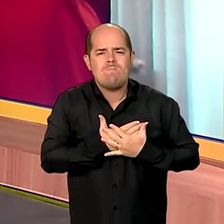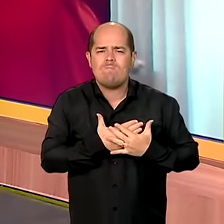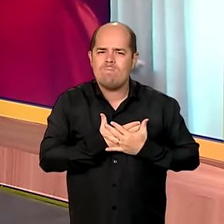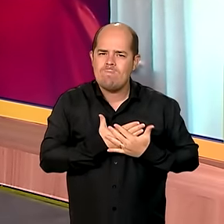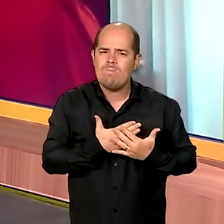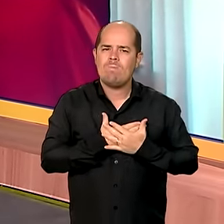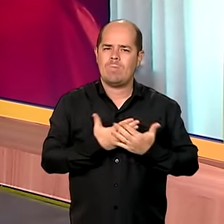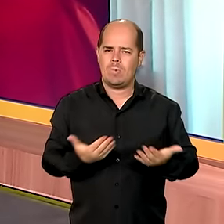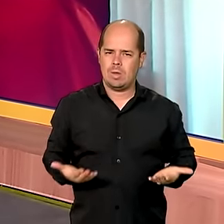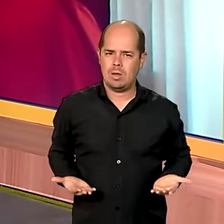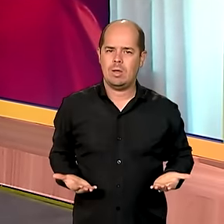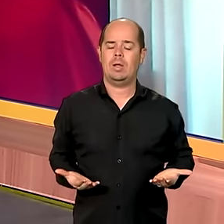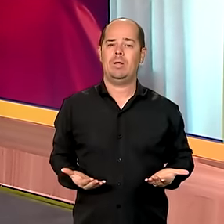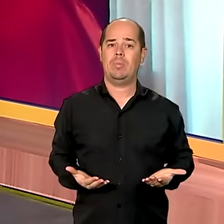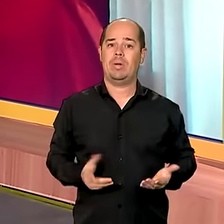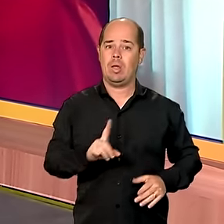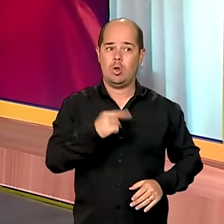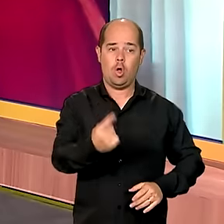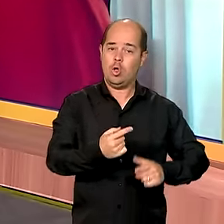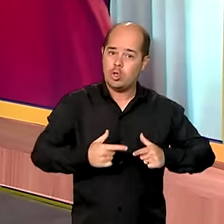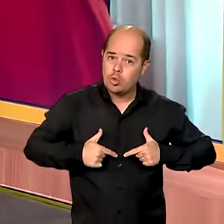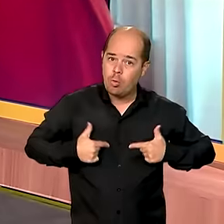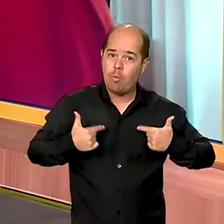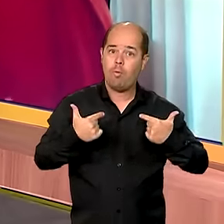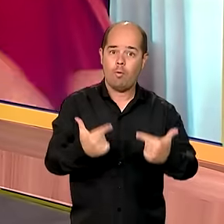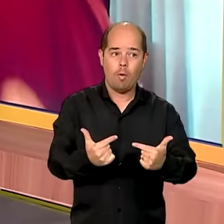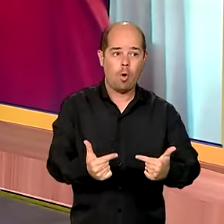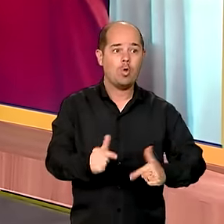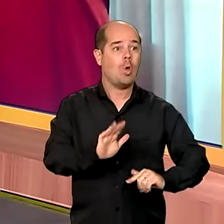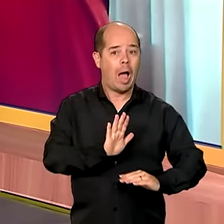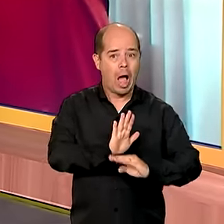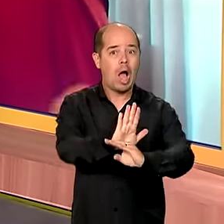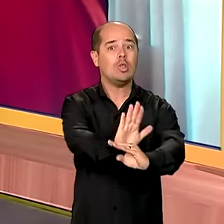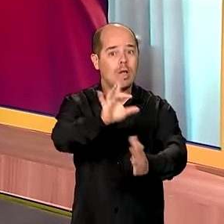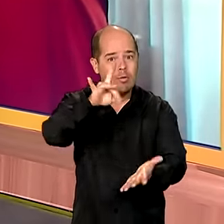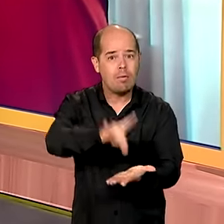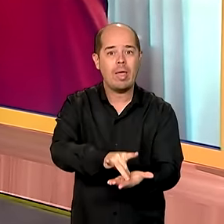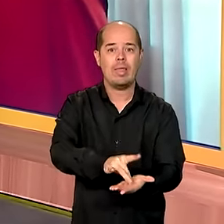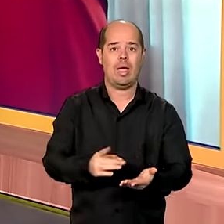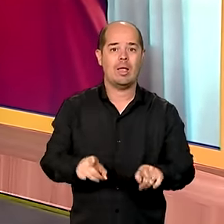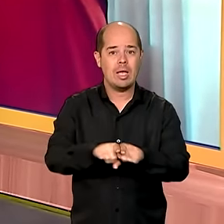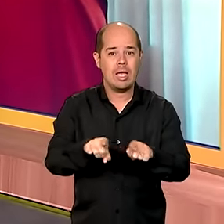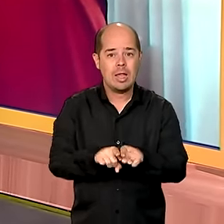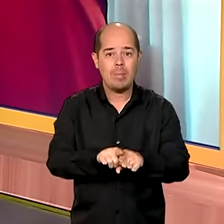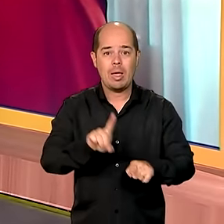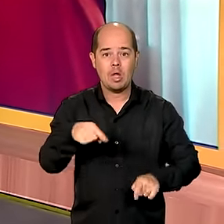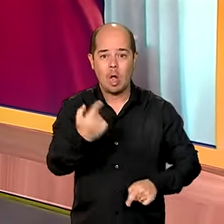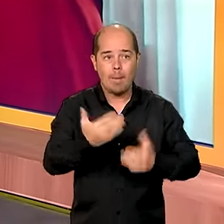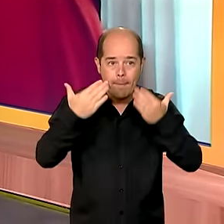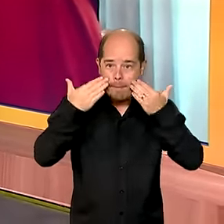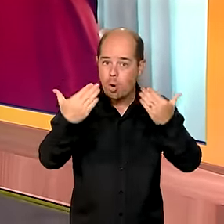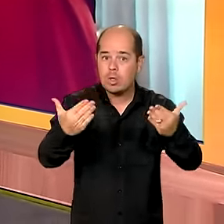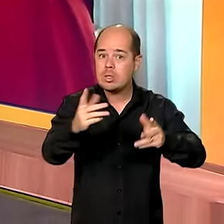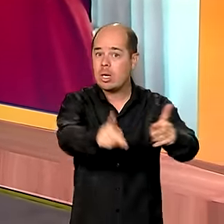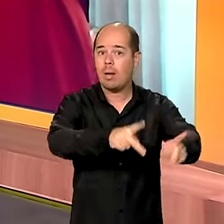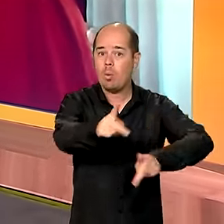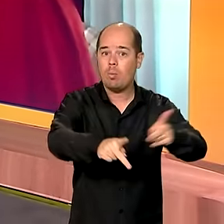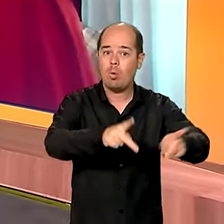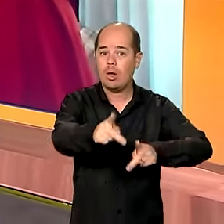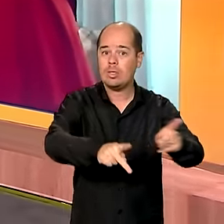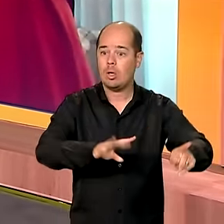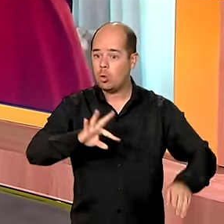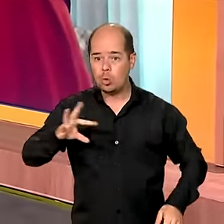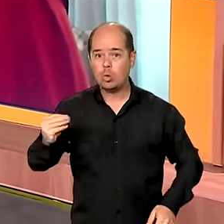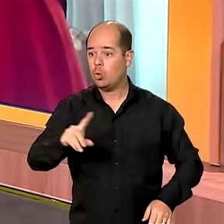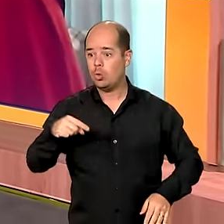sejam realmente eficientes e para que a gente consiga demonstrar para a população tudo o que vem sendo feito